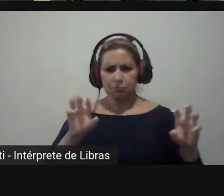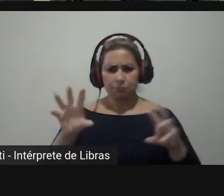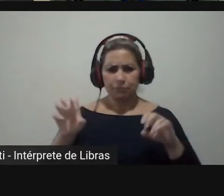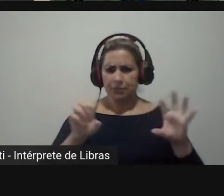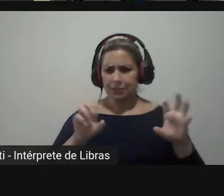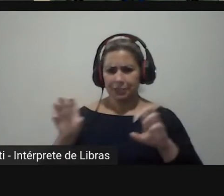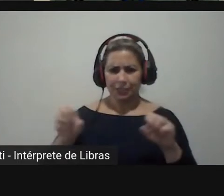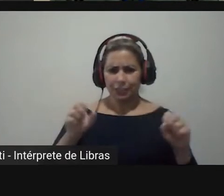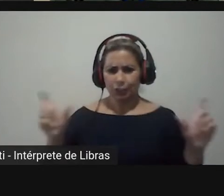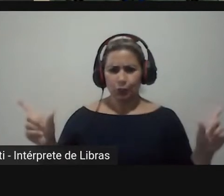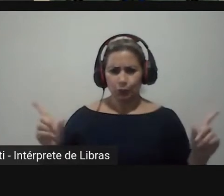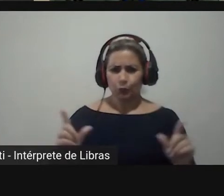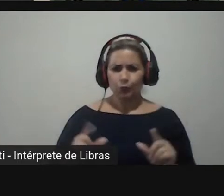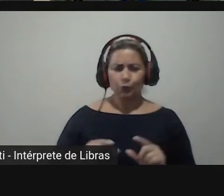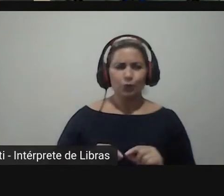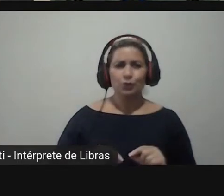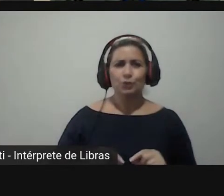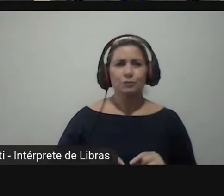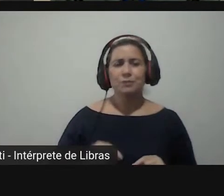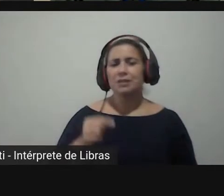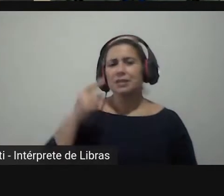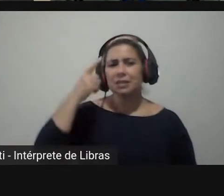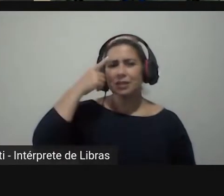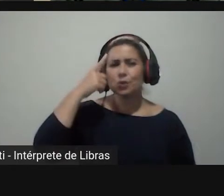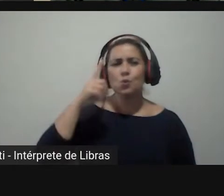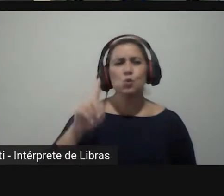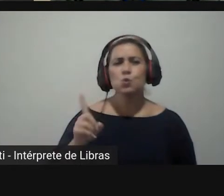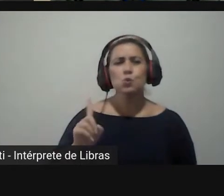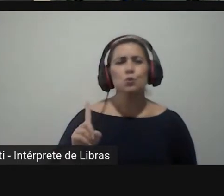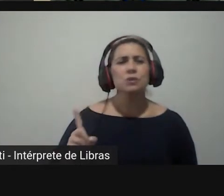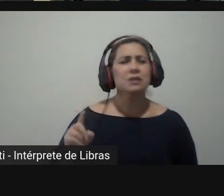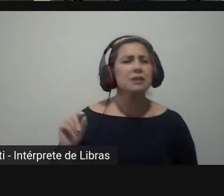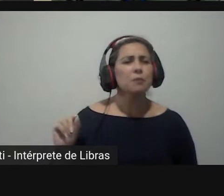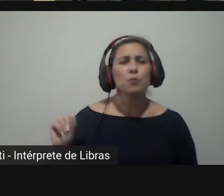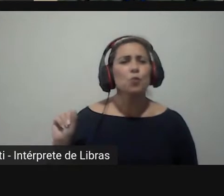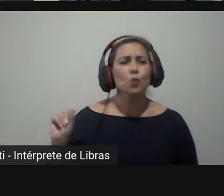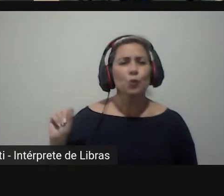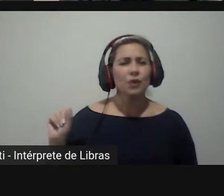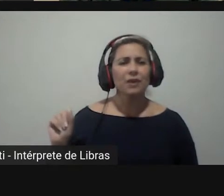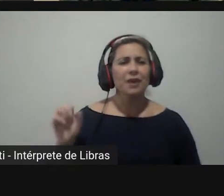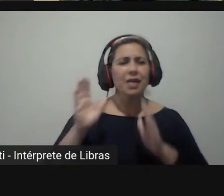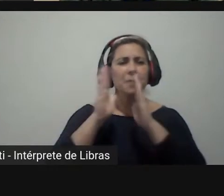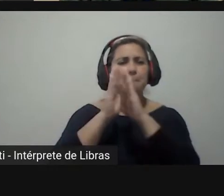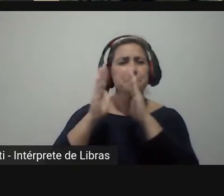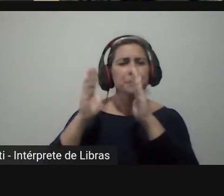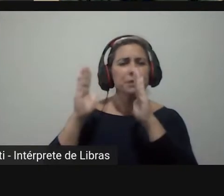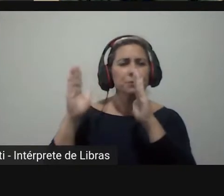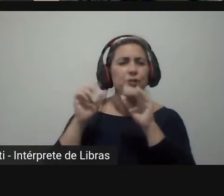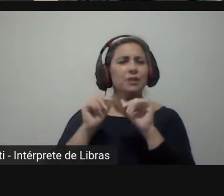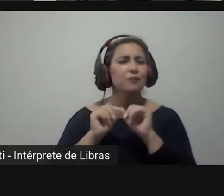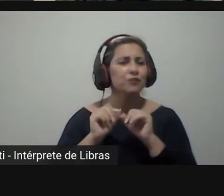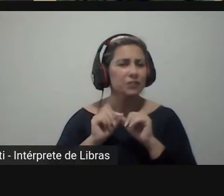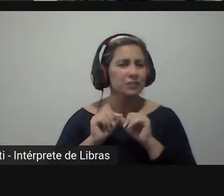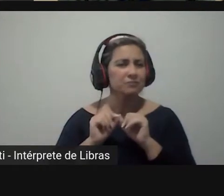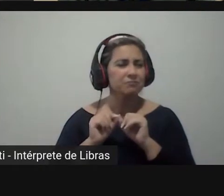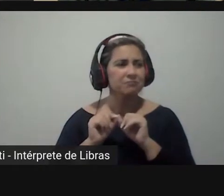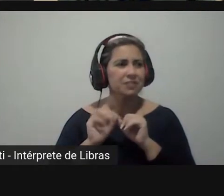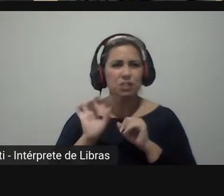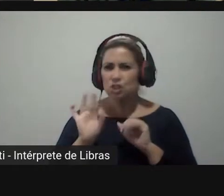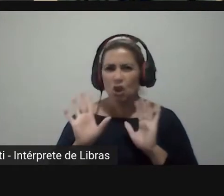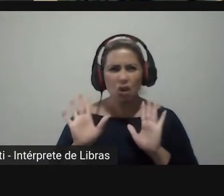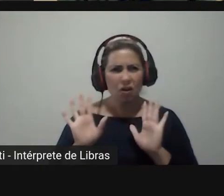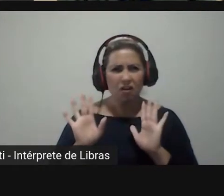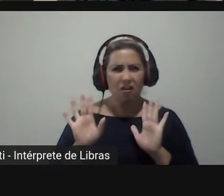bibliotecas mas ele não sabe o que essas bibliotecas são eles não sabem o que elas realmente fazem e se elas só fazem aquilo